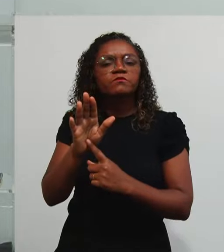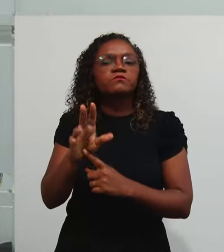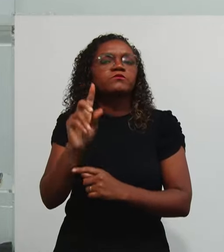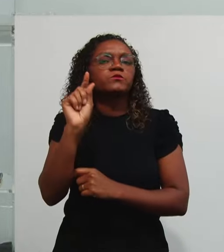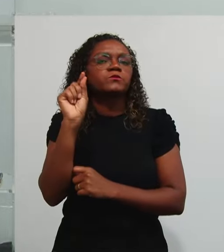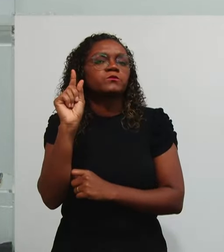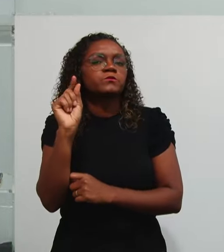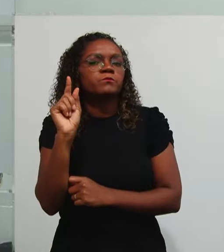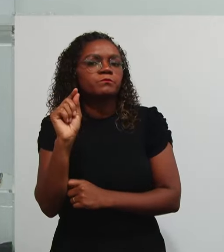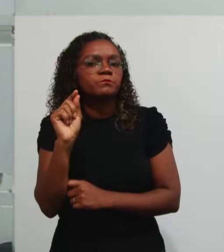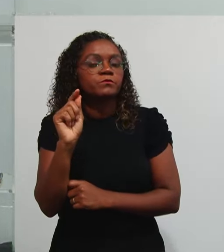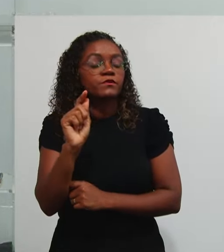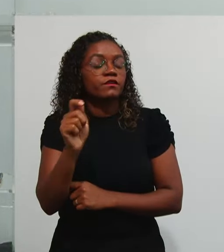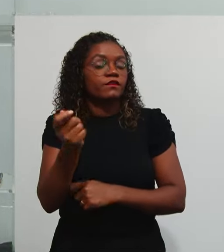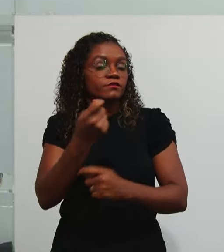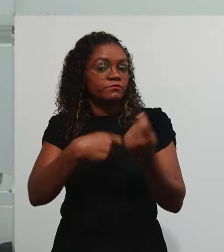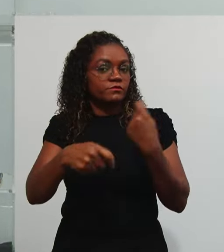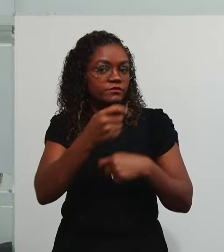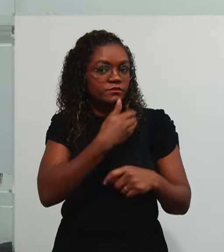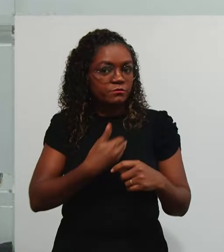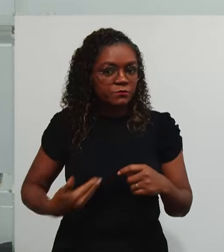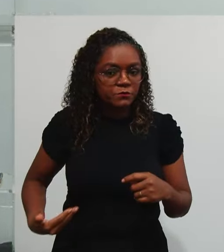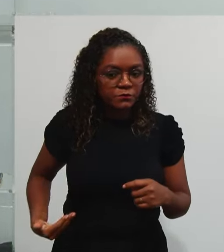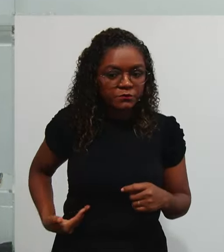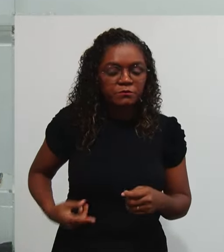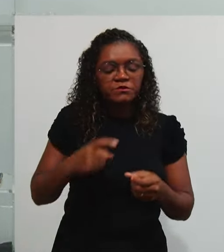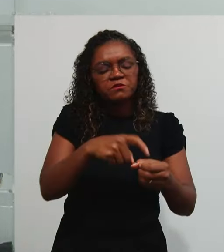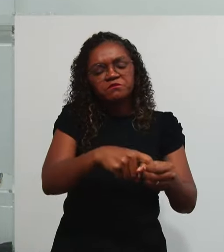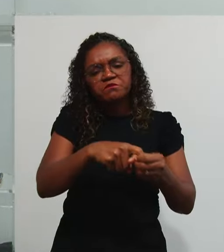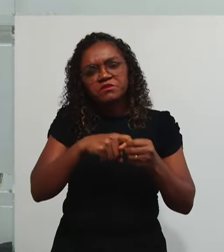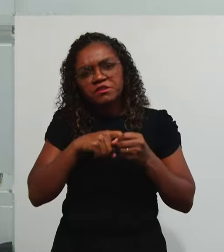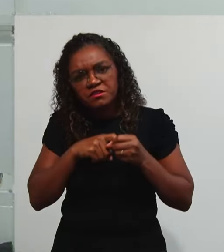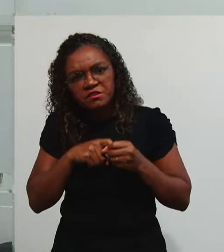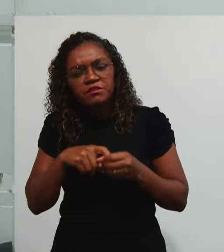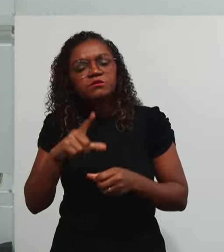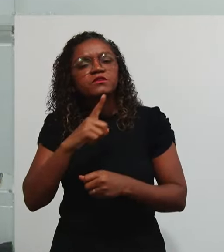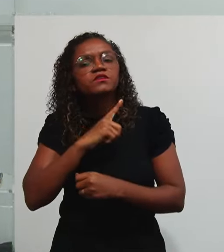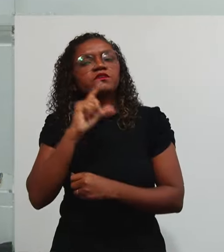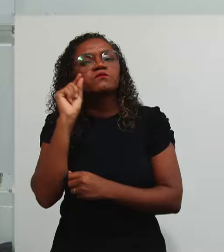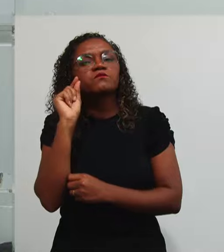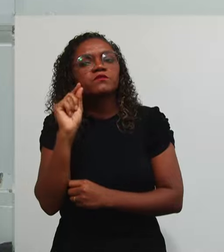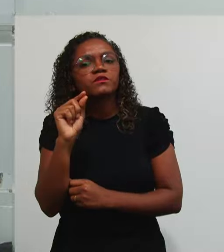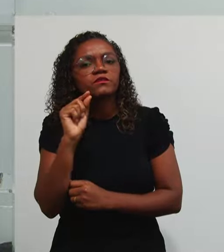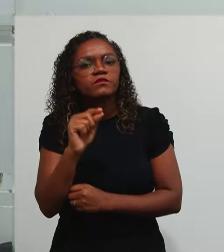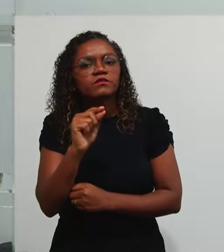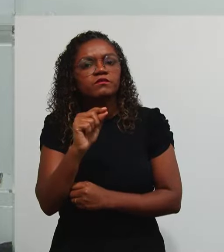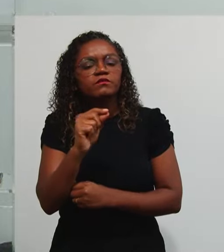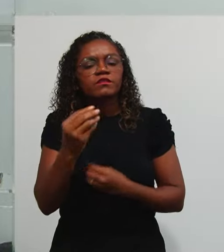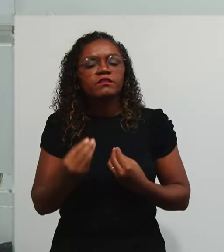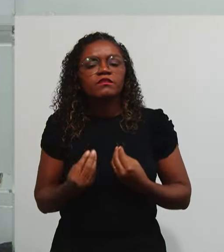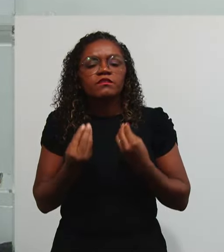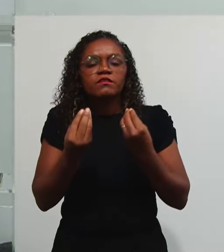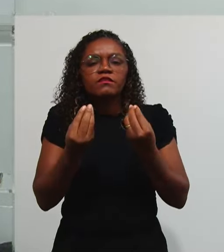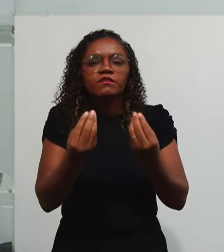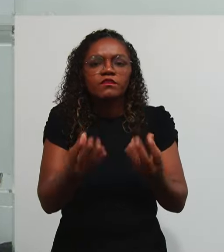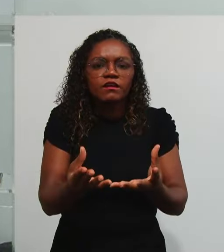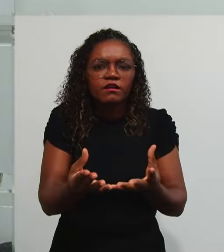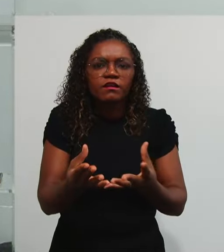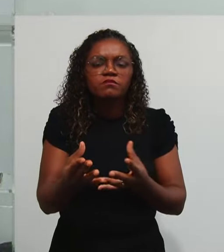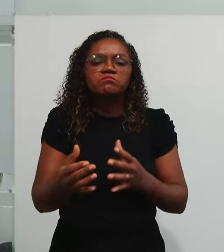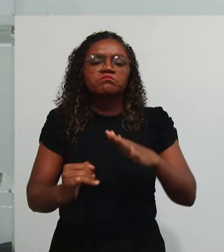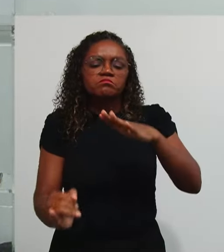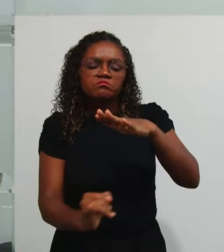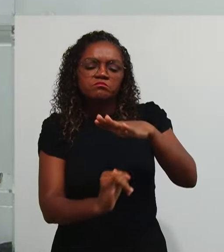Administração Pública Através De convênios Parcerias Ela pode Ofertar A entidades